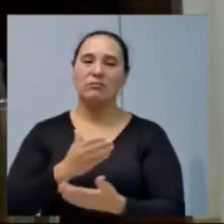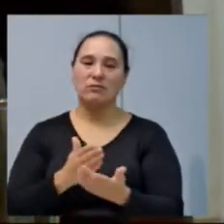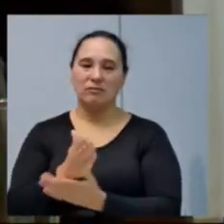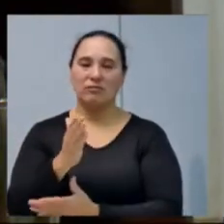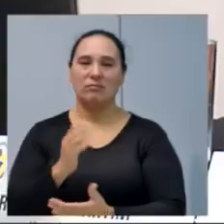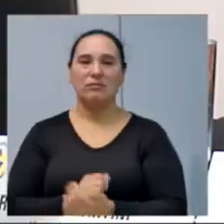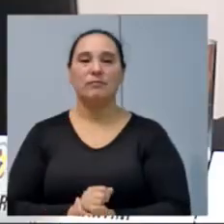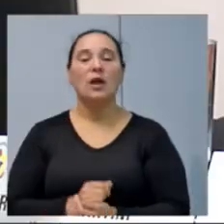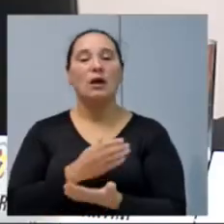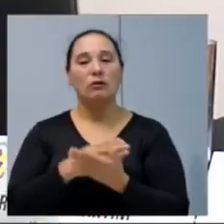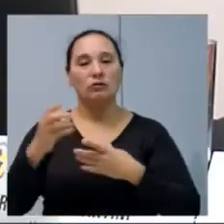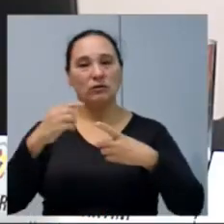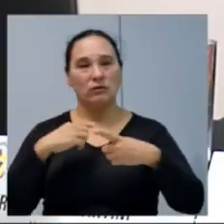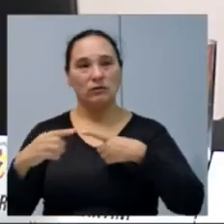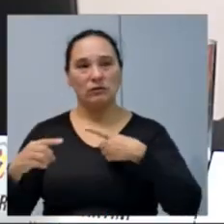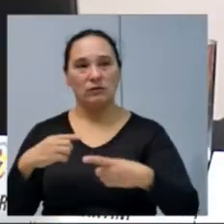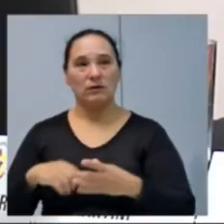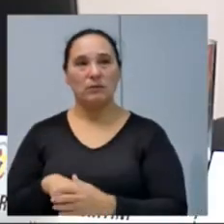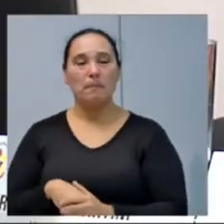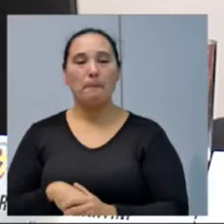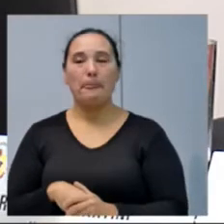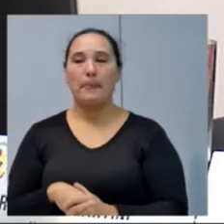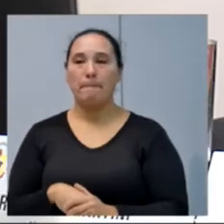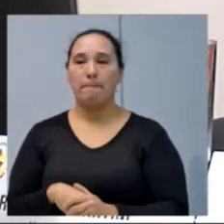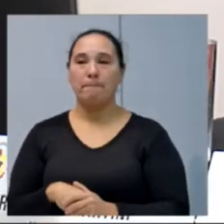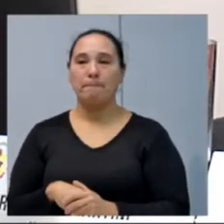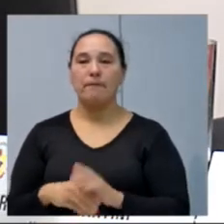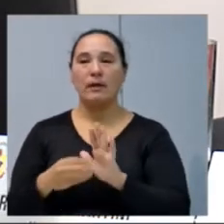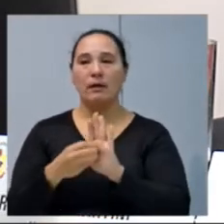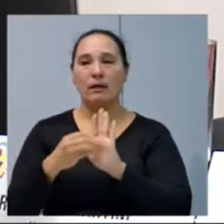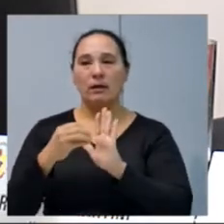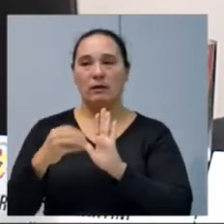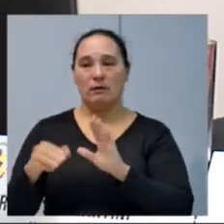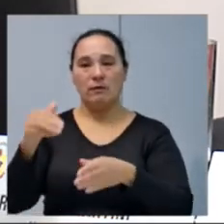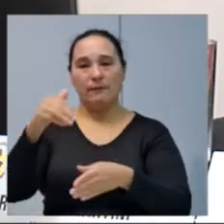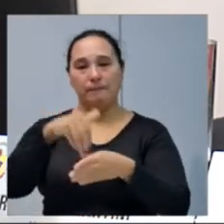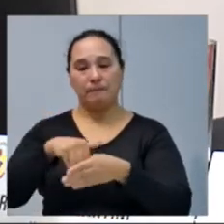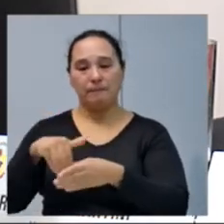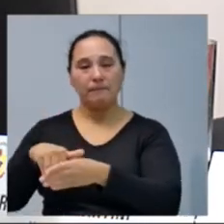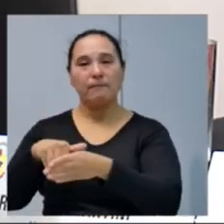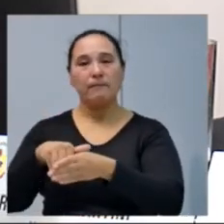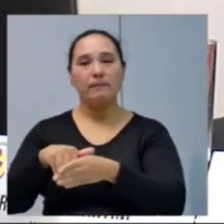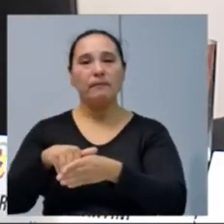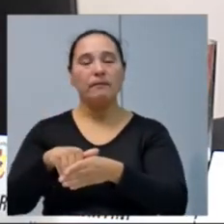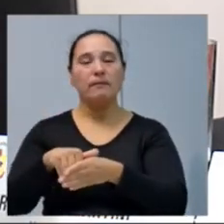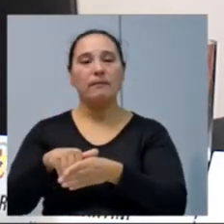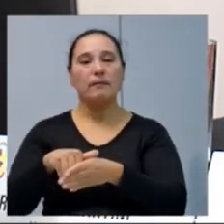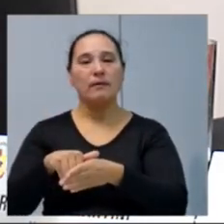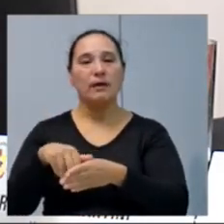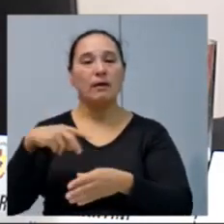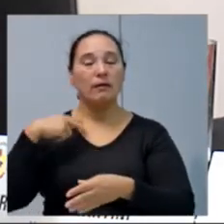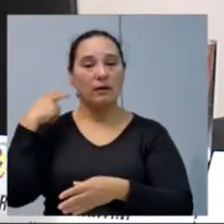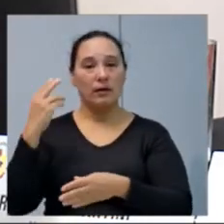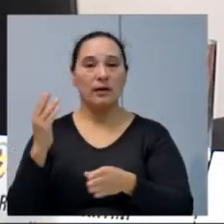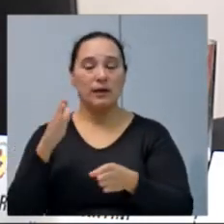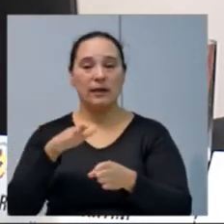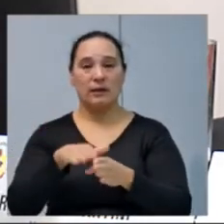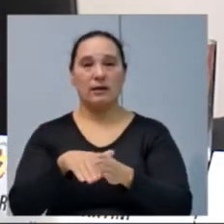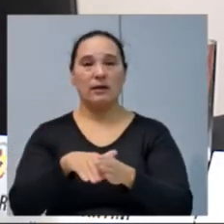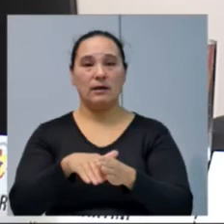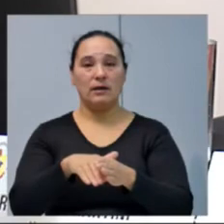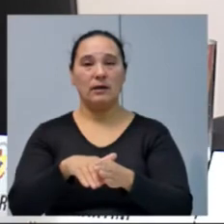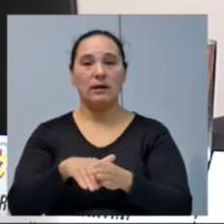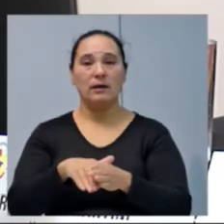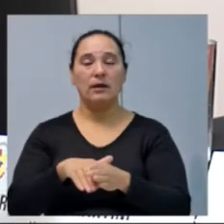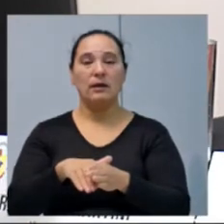Obrigado. Continua a discussão. A indicação está em votação do vereador Luiz Augusto com a inclusão do encaminhamento à